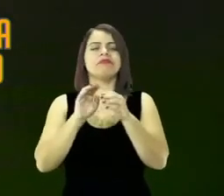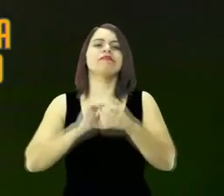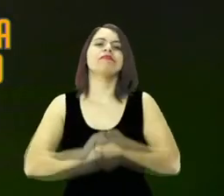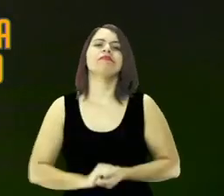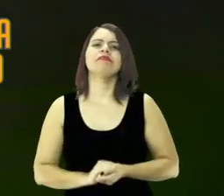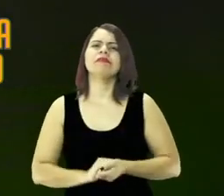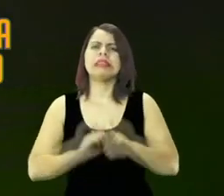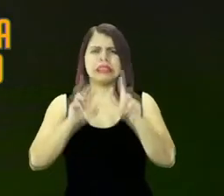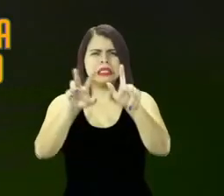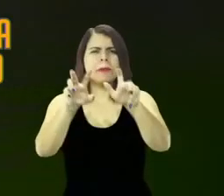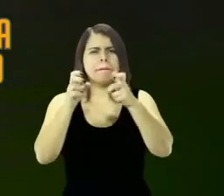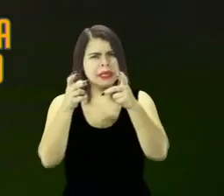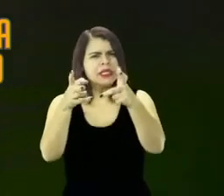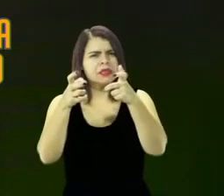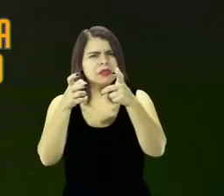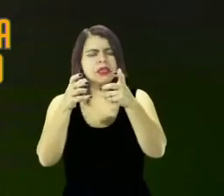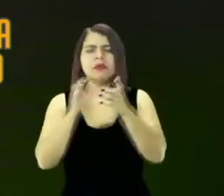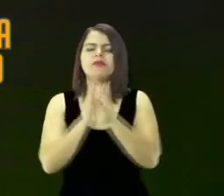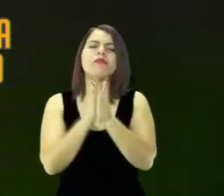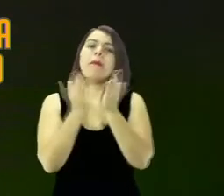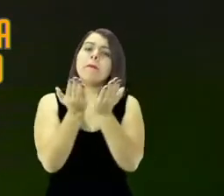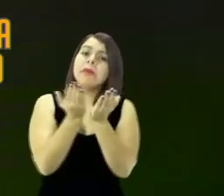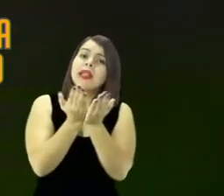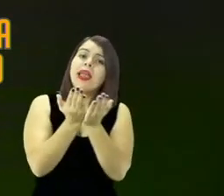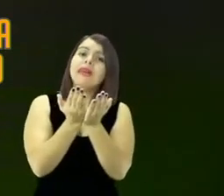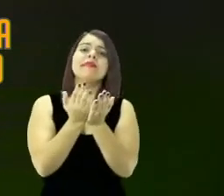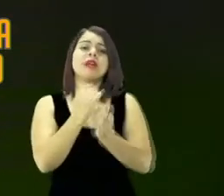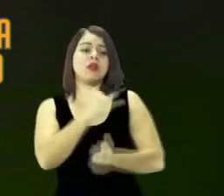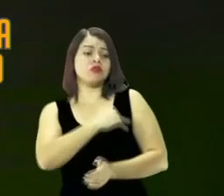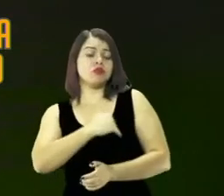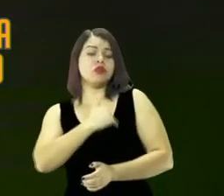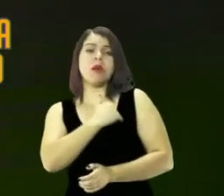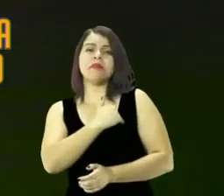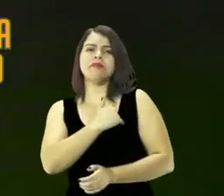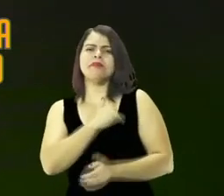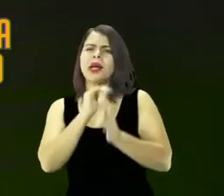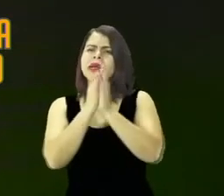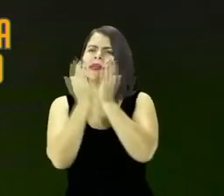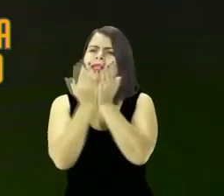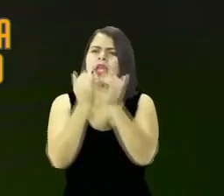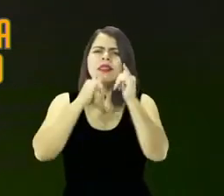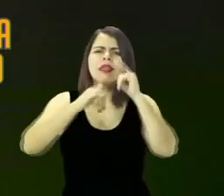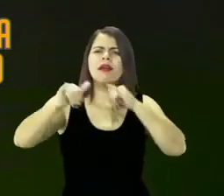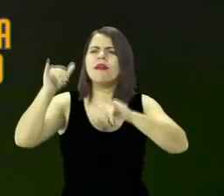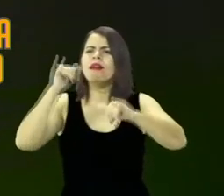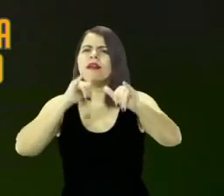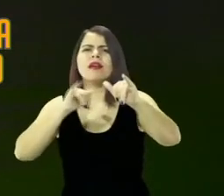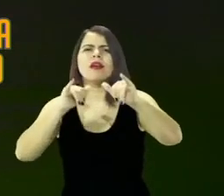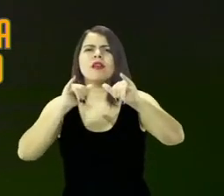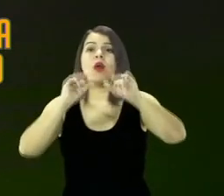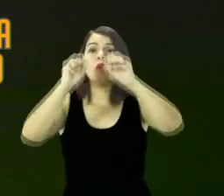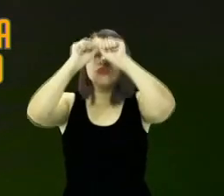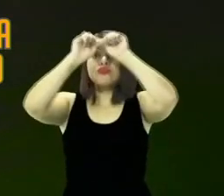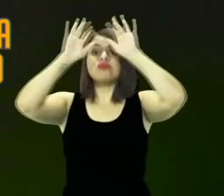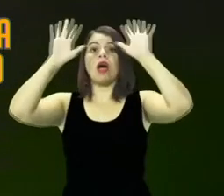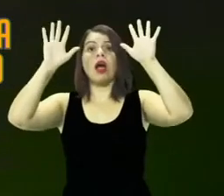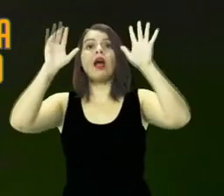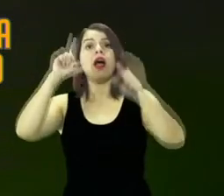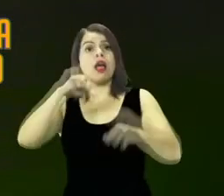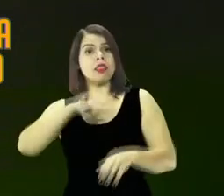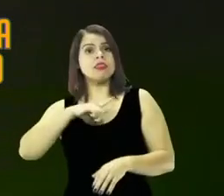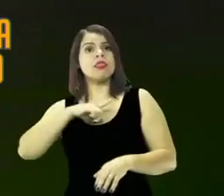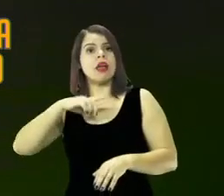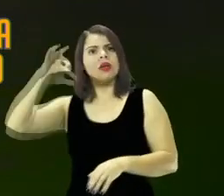o apóstolo João está aí na sua carta declarando abertamente que ele diz que existe o espírito da verdade